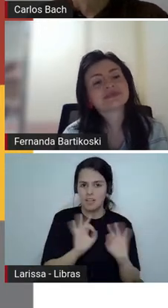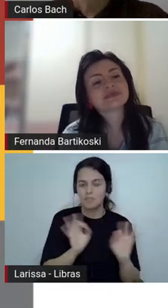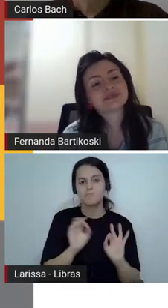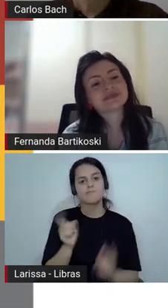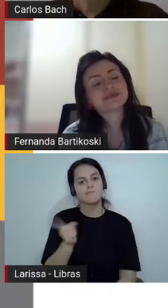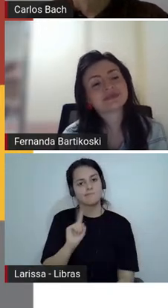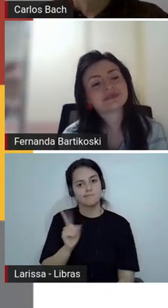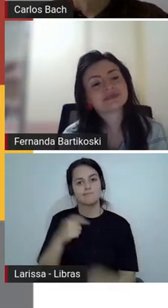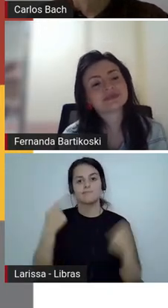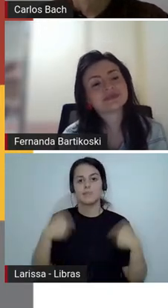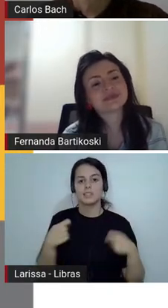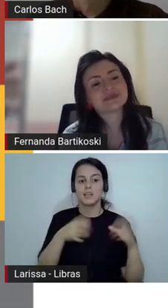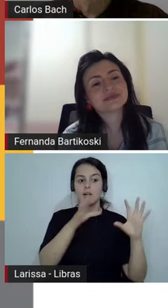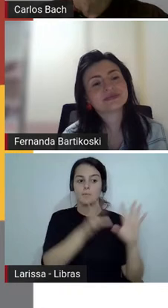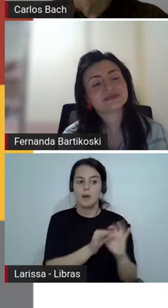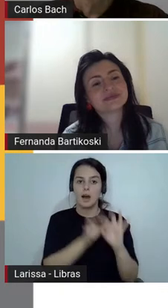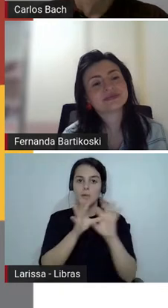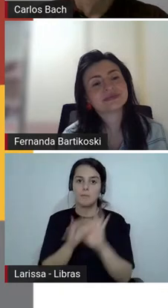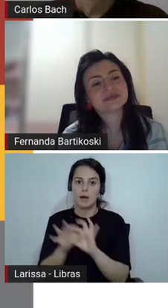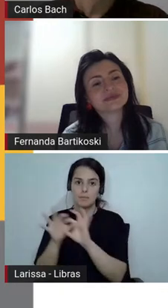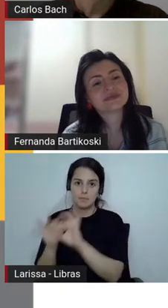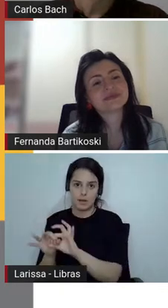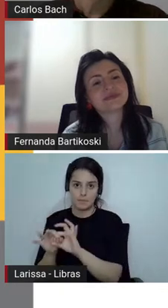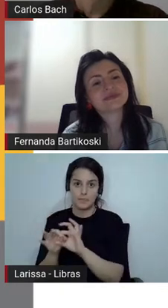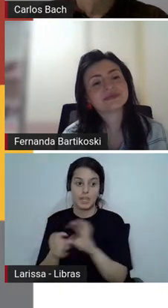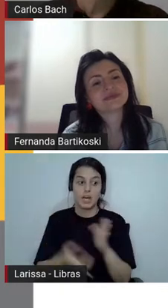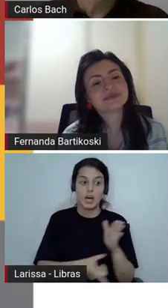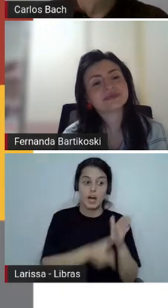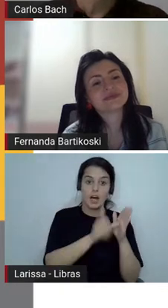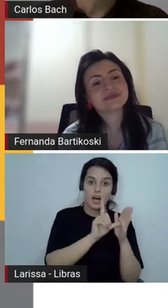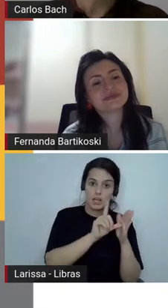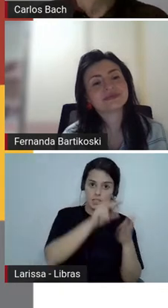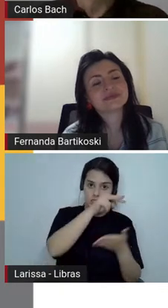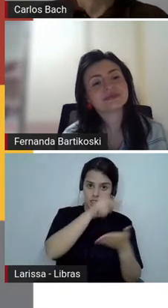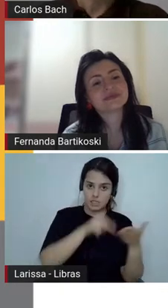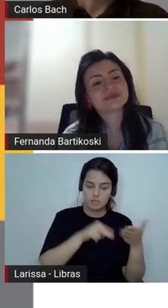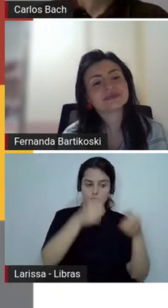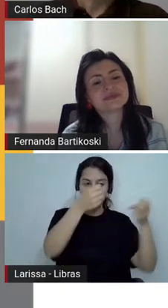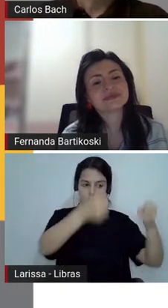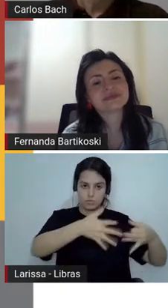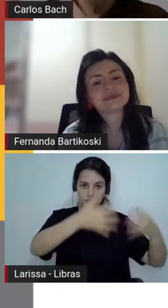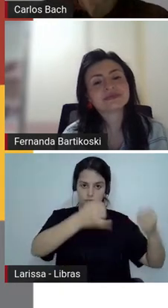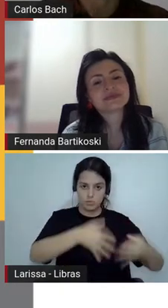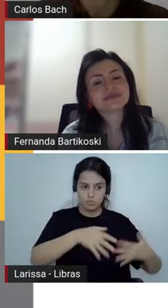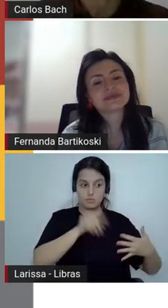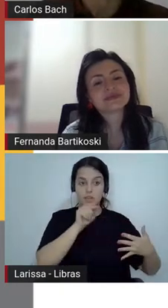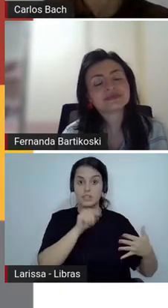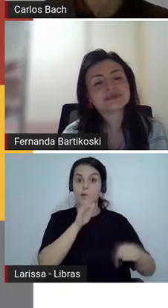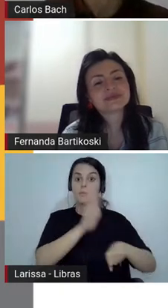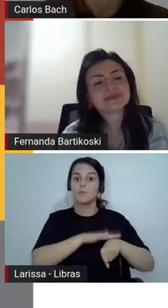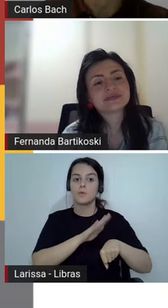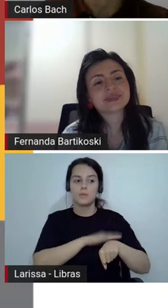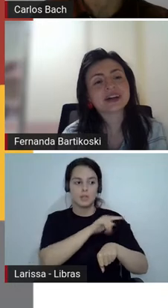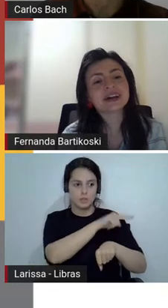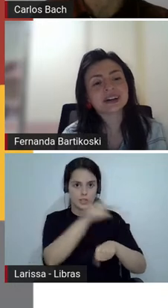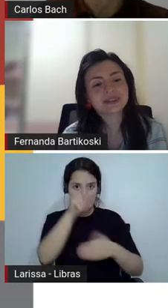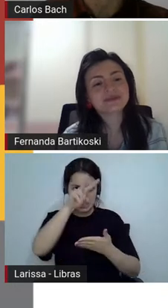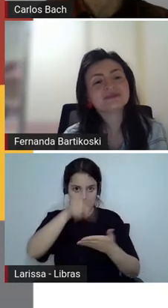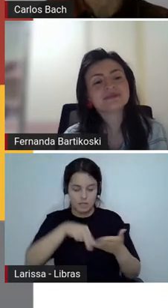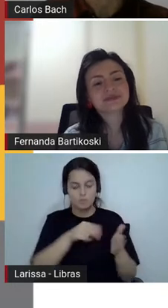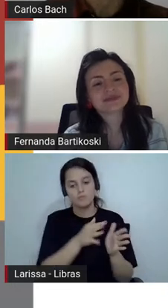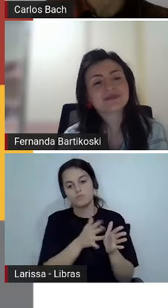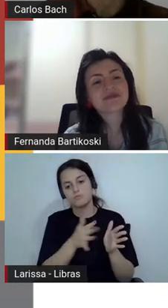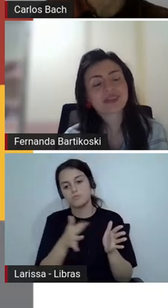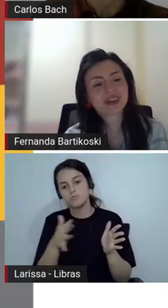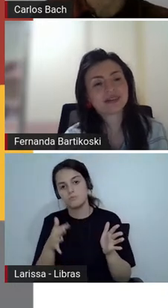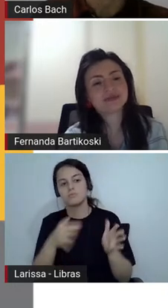Isso era, acho que é algo já muito passado, mas tinha muito, assim, só vou levar para ler. Aham.